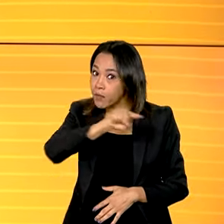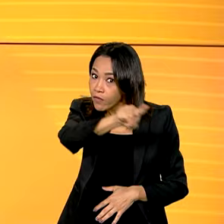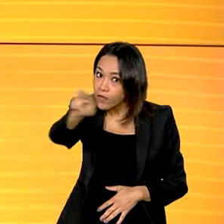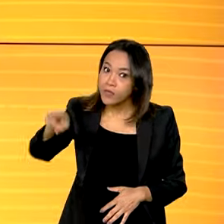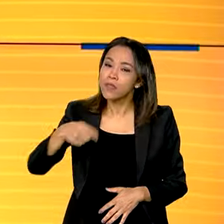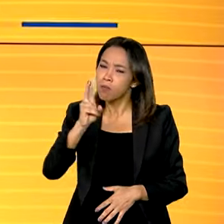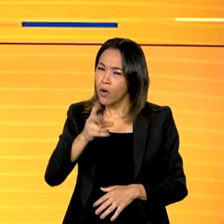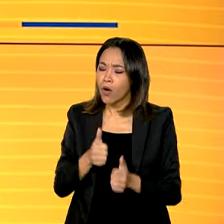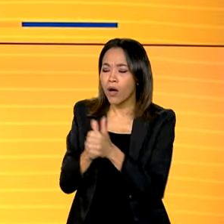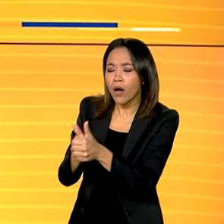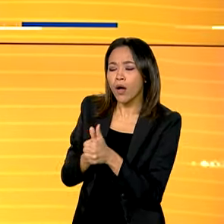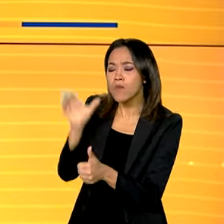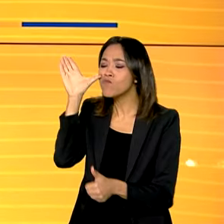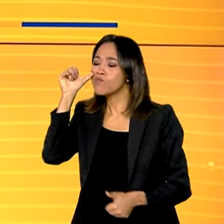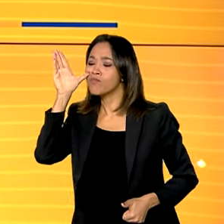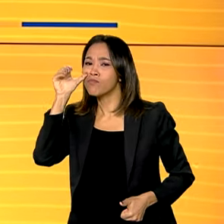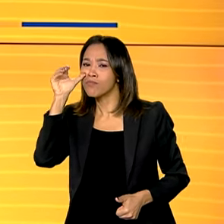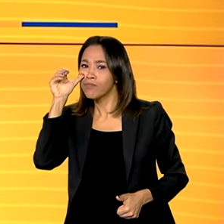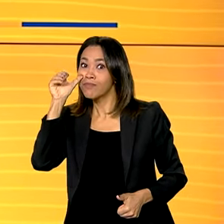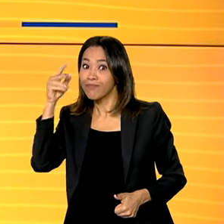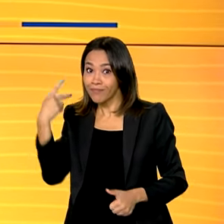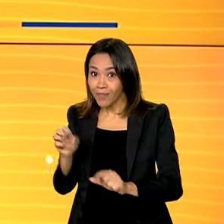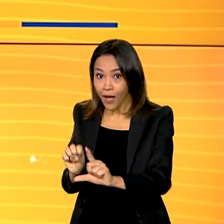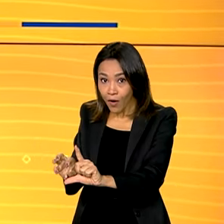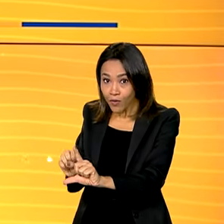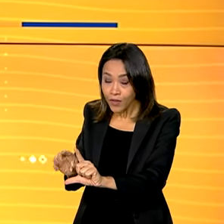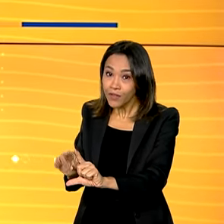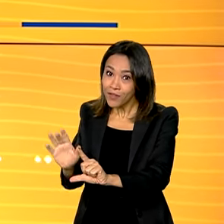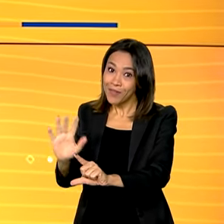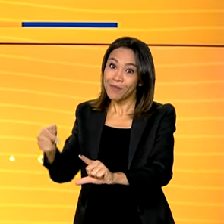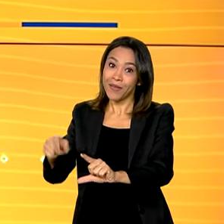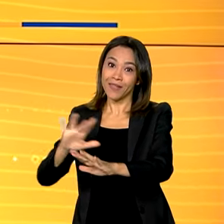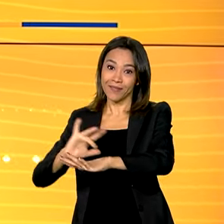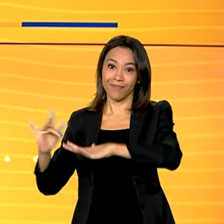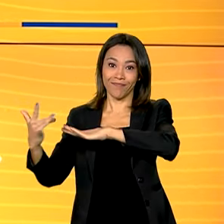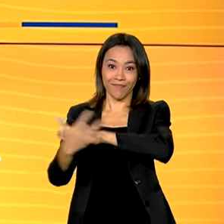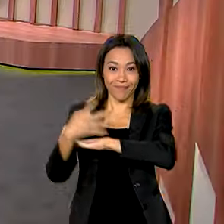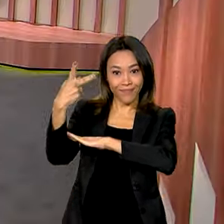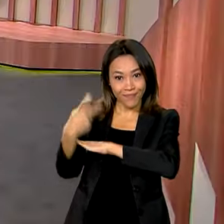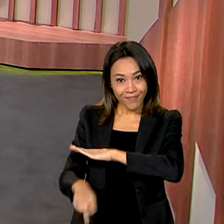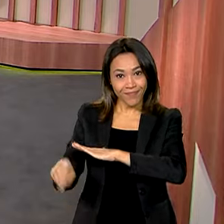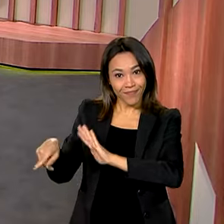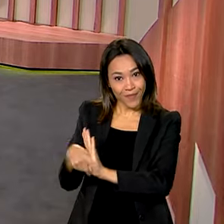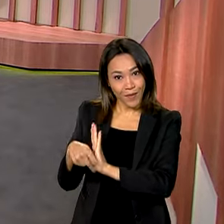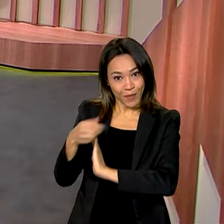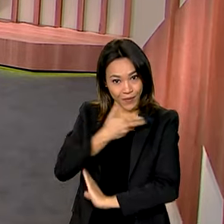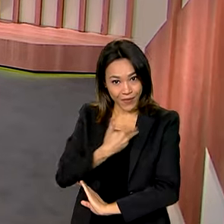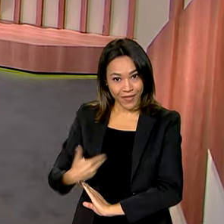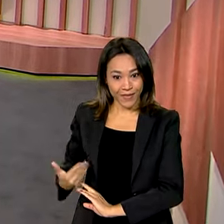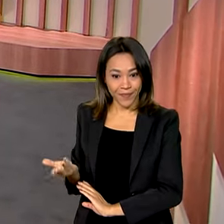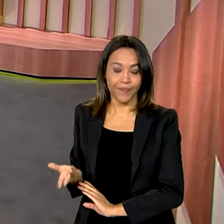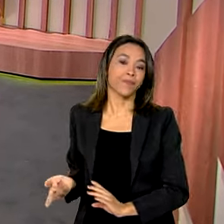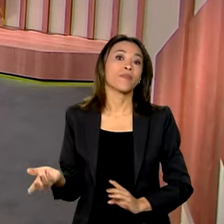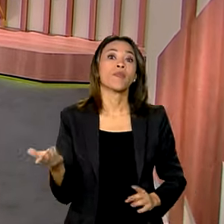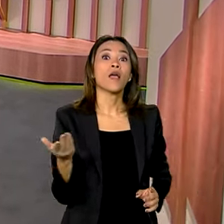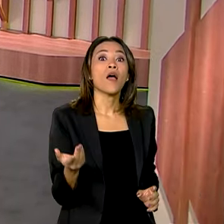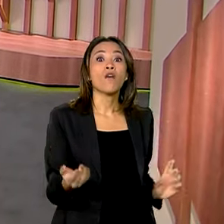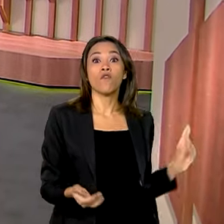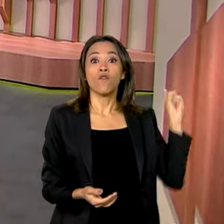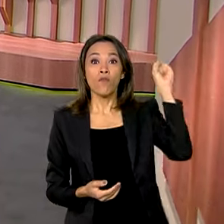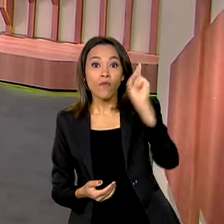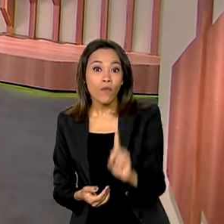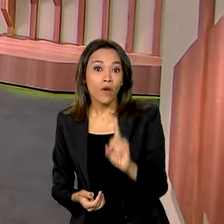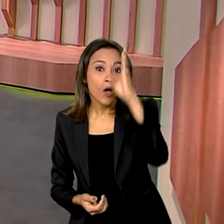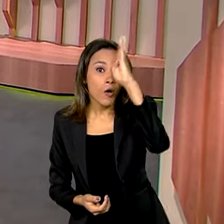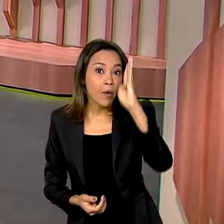você pode nos acompanhar também ao vivo pelas redes sociais do Canal Gov. De volta ao Brasil, depois de uma visita